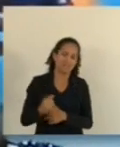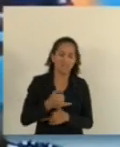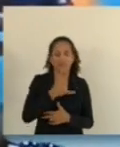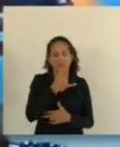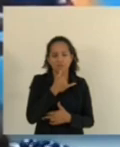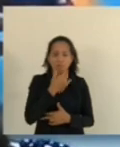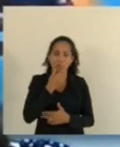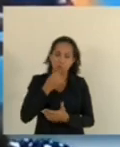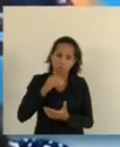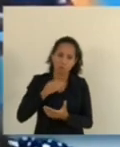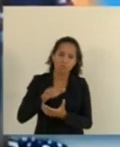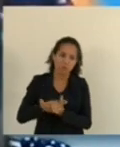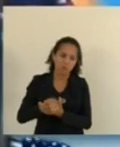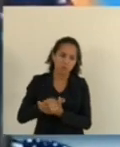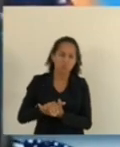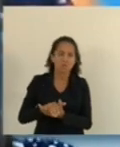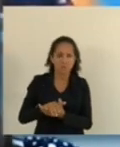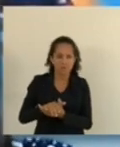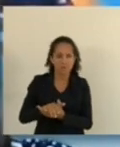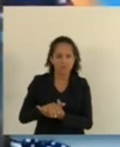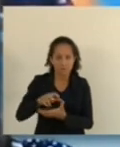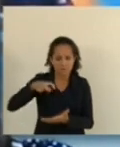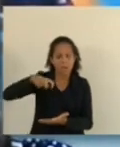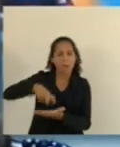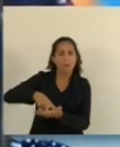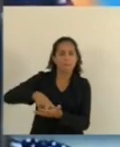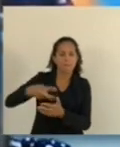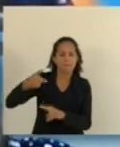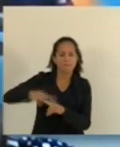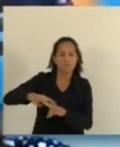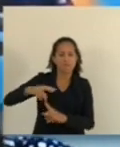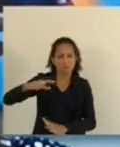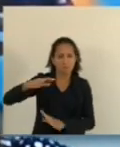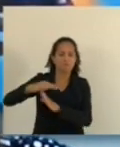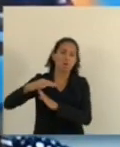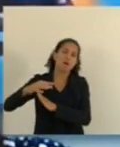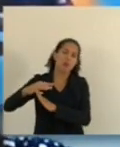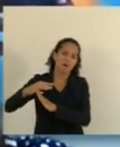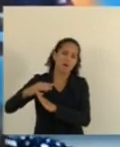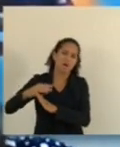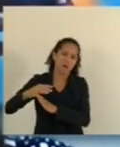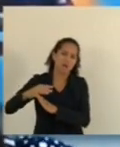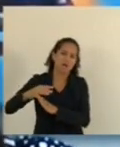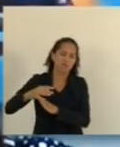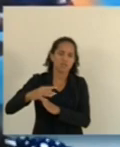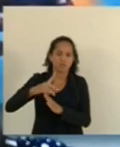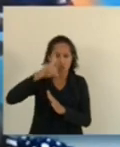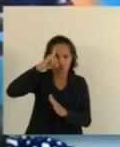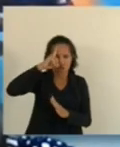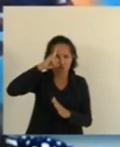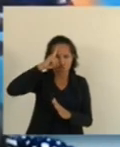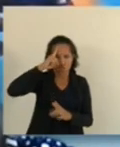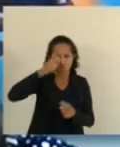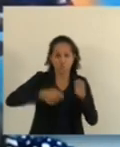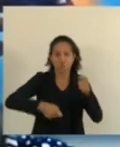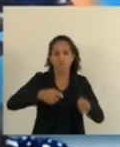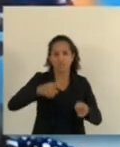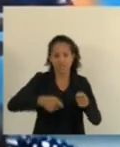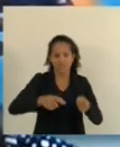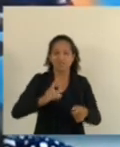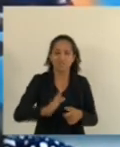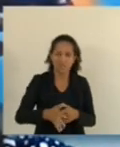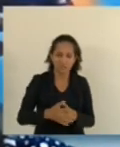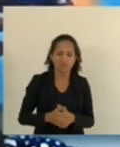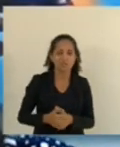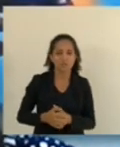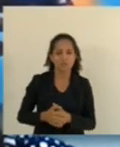o marido teve a pena máxima decretada pelo júri, decretada pelo juiz, junto com seu pai, outro criminoso